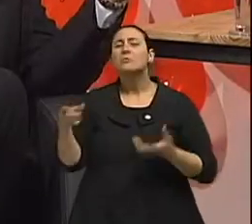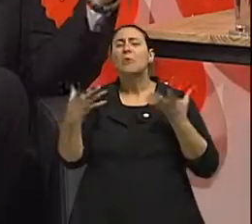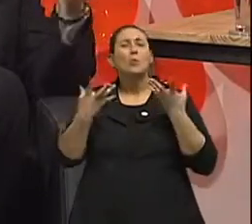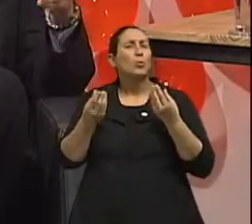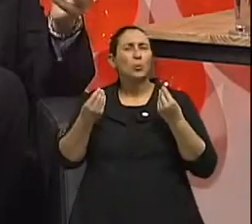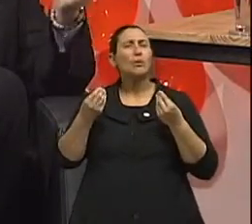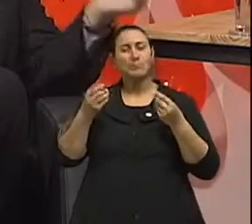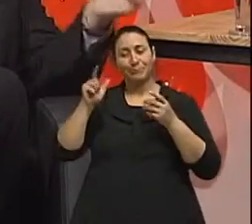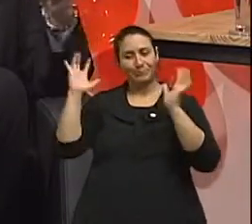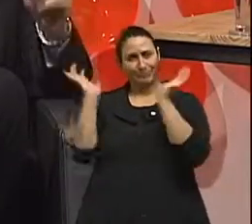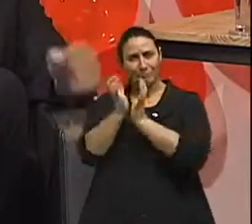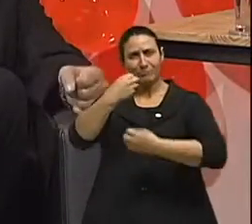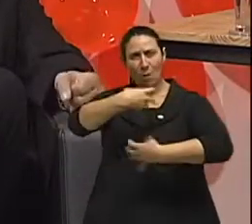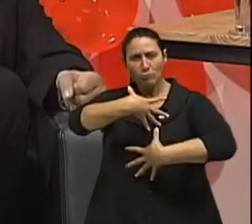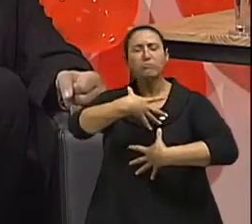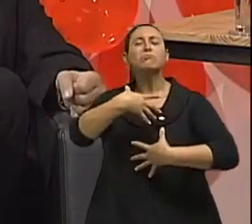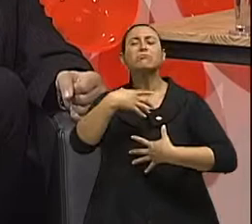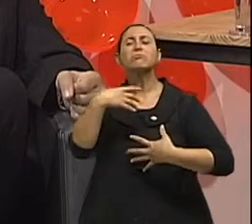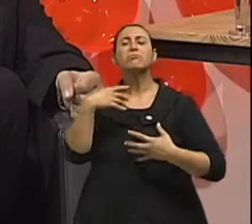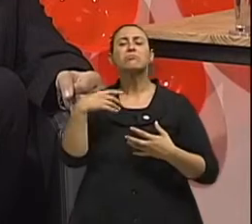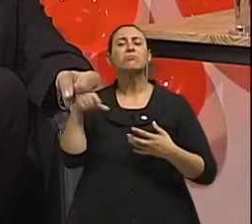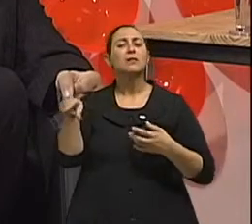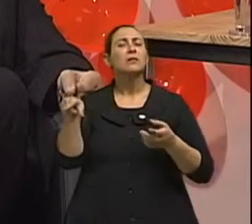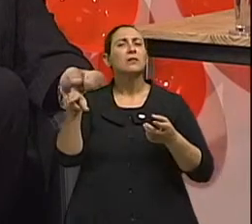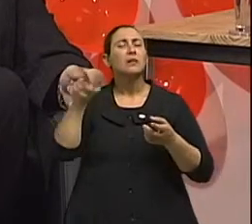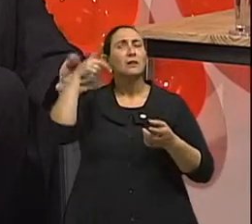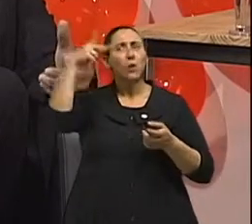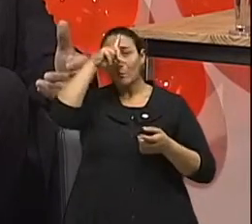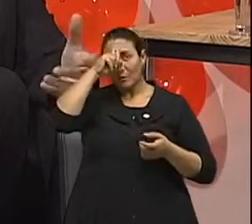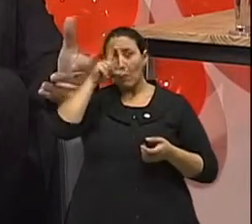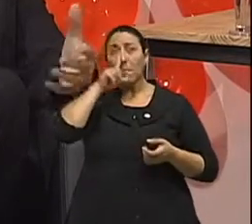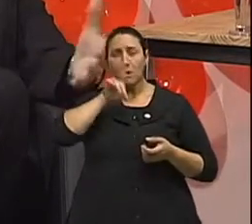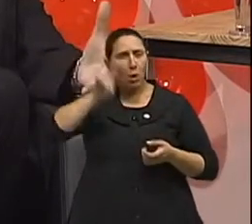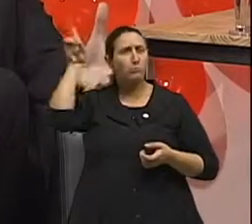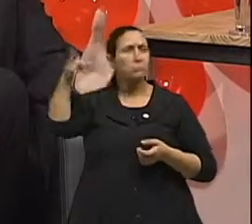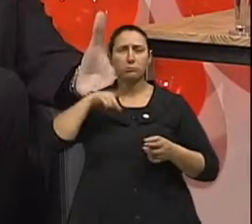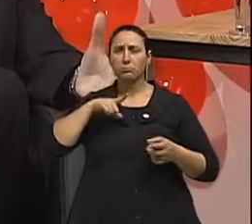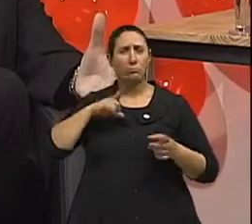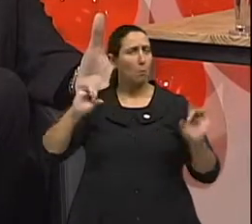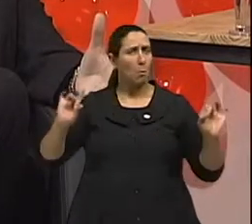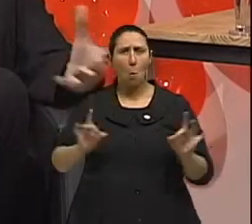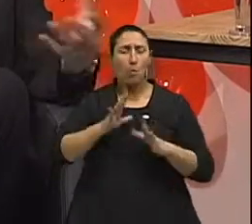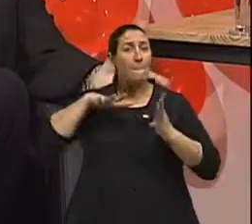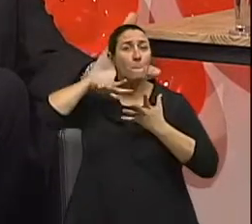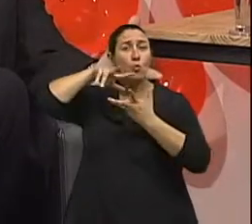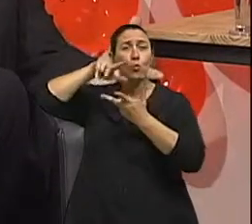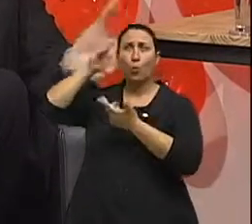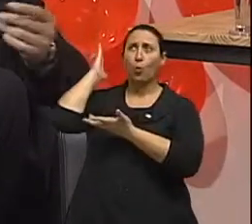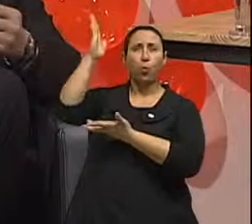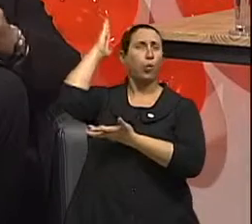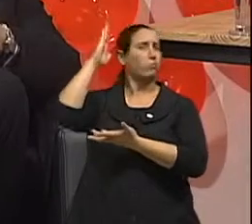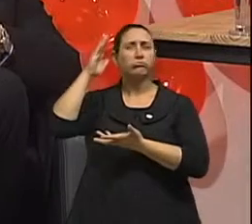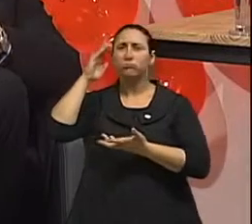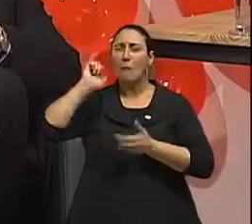e Radioterapia, o CORE do Mãe de Deus, tem o equipamento melhor do mundo para a radioterapia, é uma coisa impressionante.